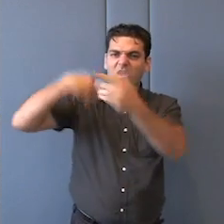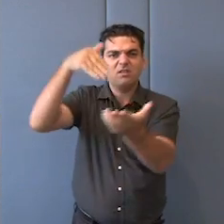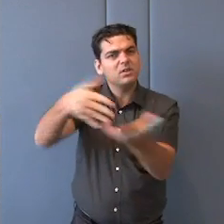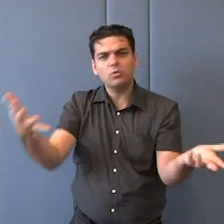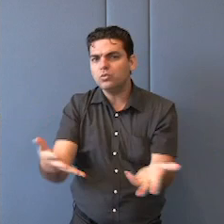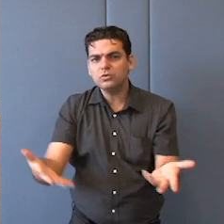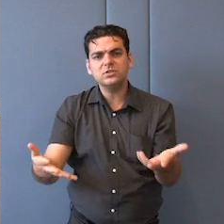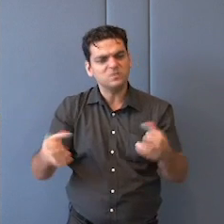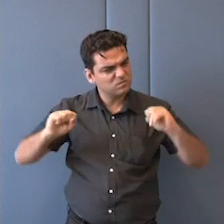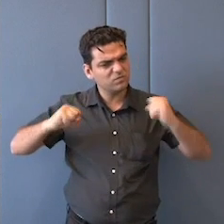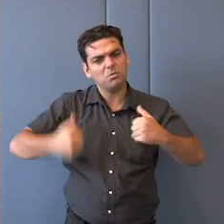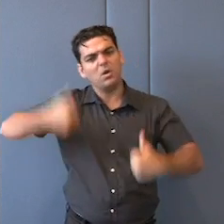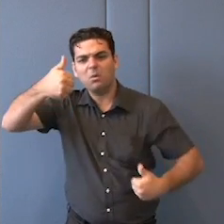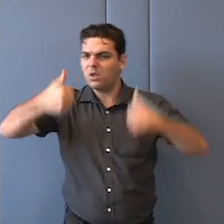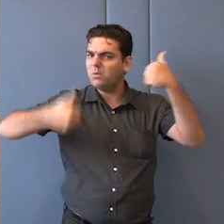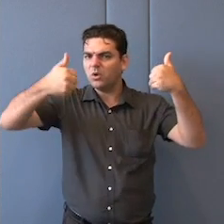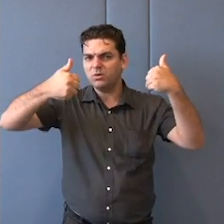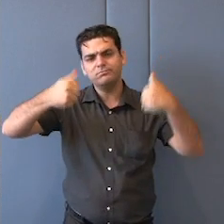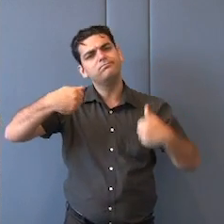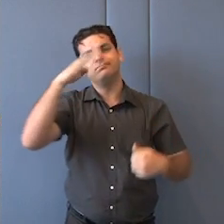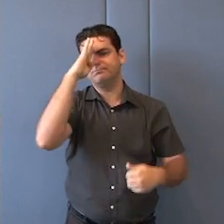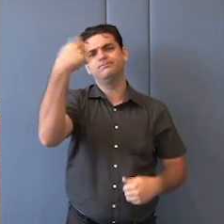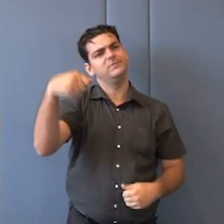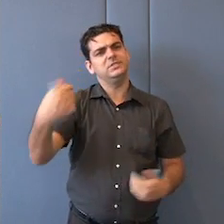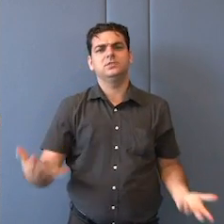fundação, da nação brasileira.